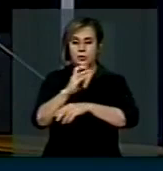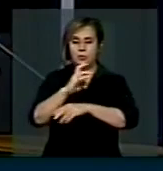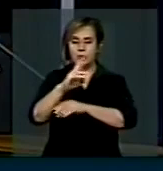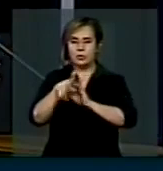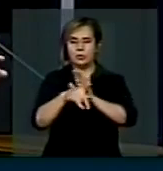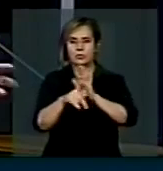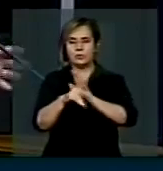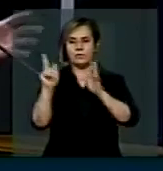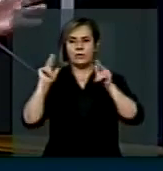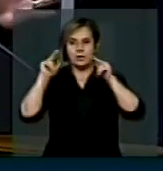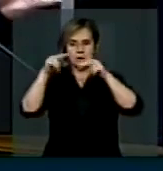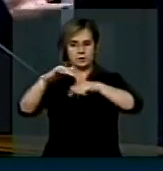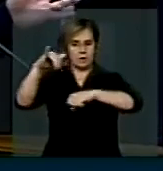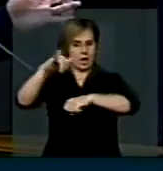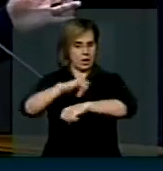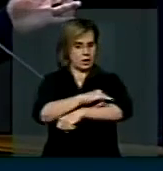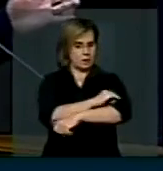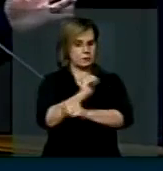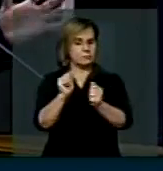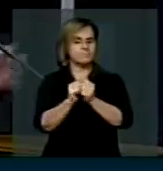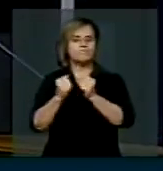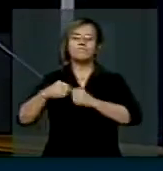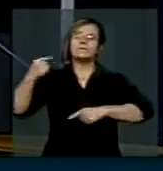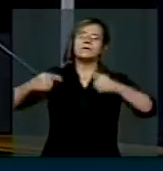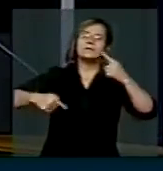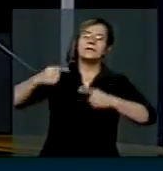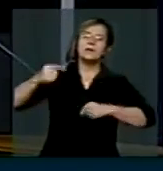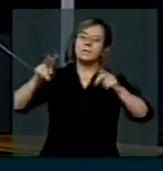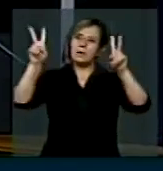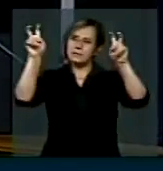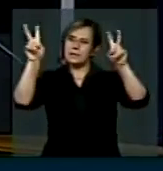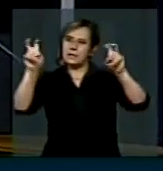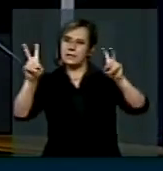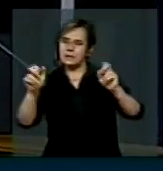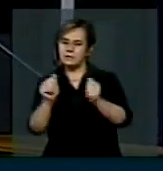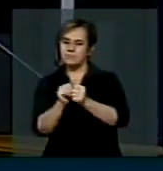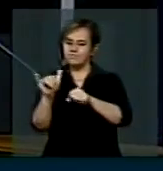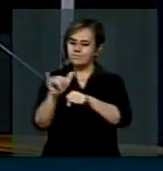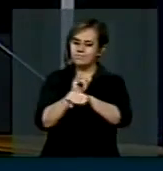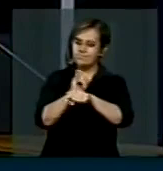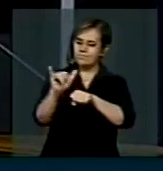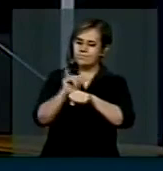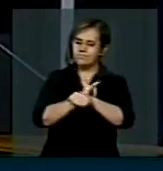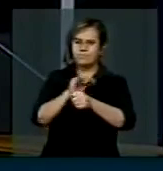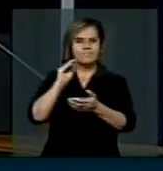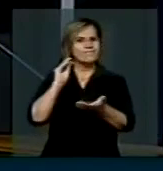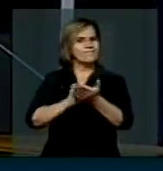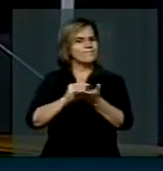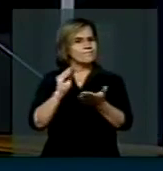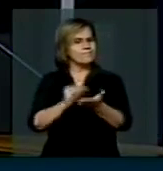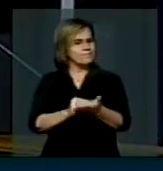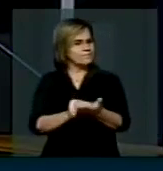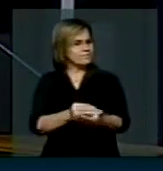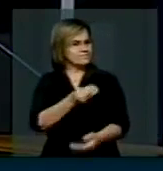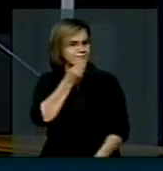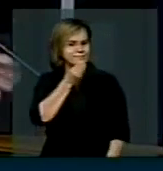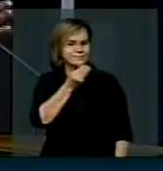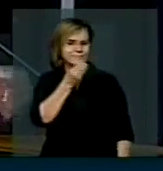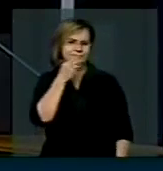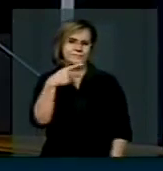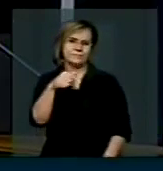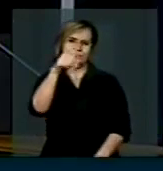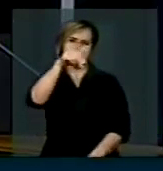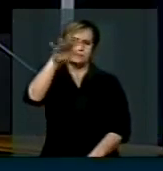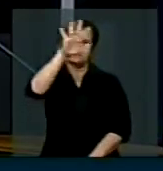importante momento para que nós possamos estar debatendo essa logística, essa infraestrutura ainda carente, deficiente que nós temos